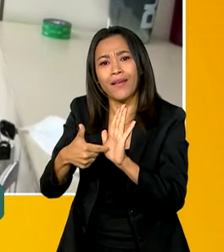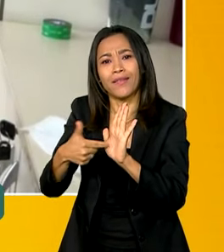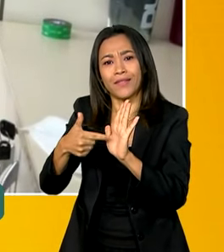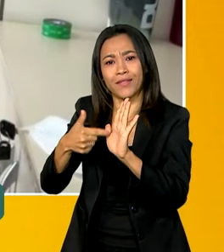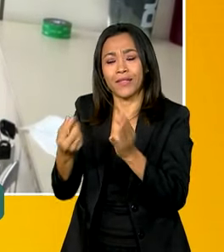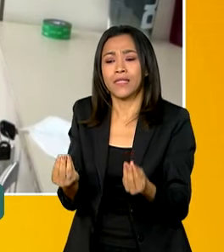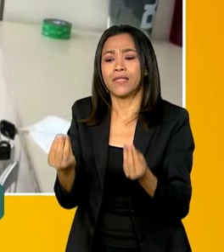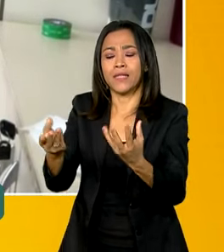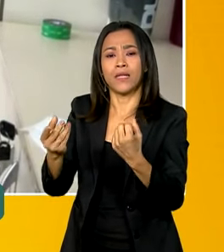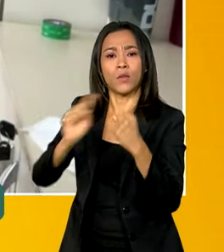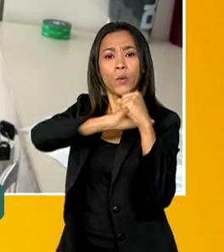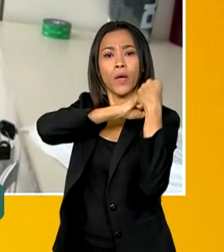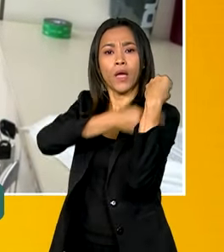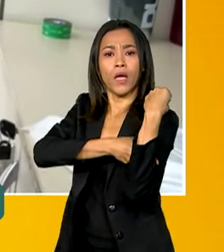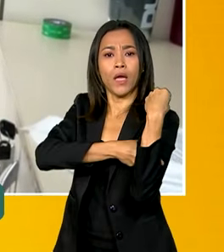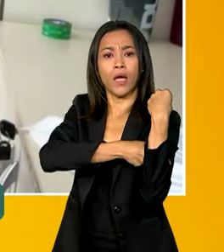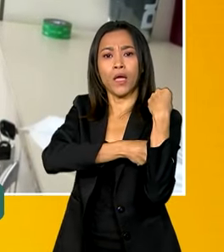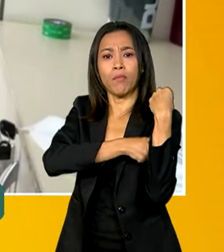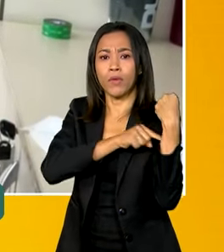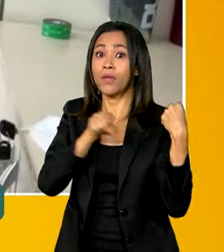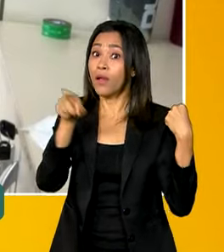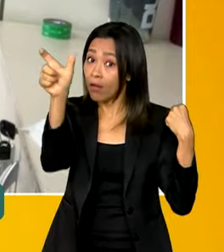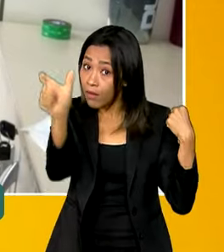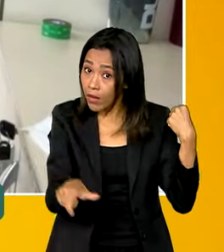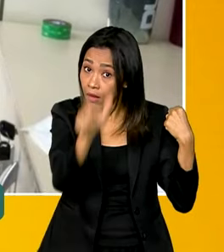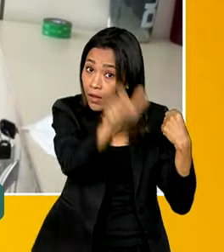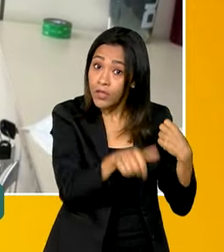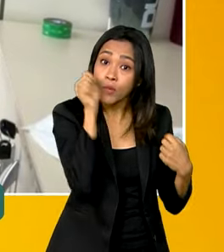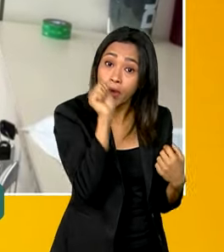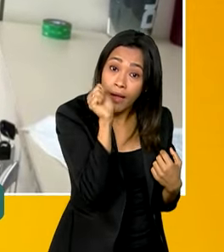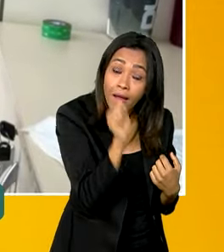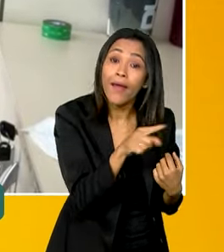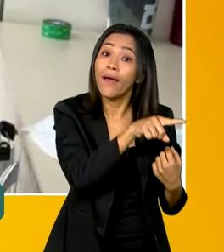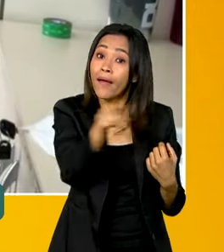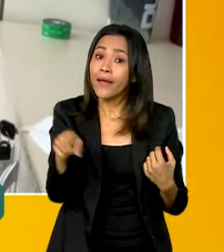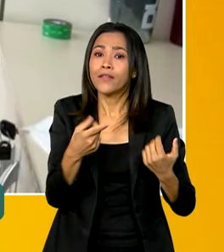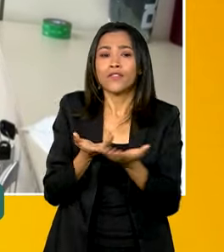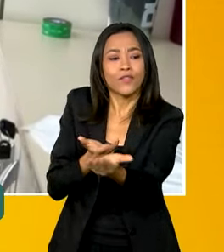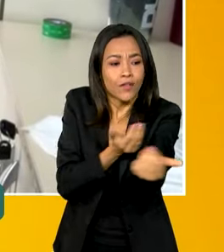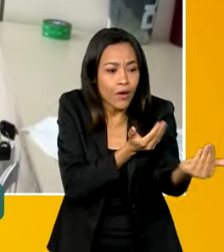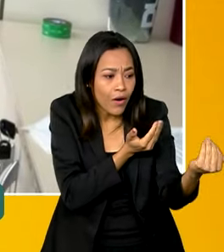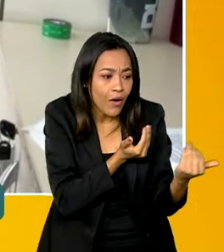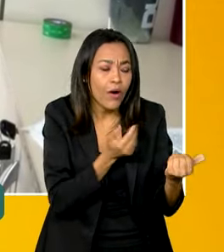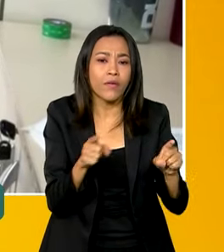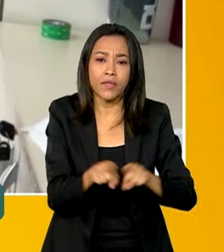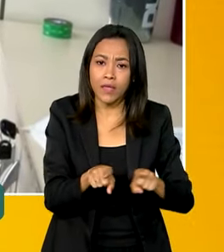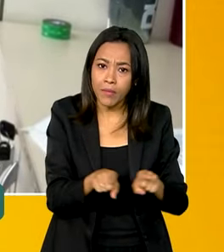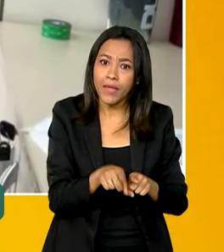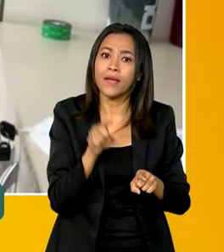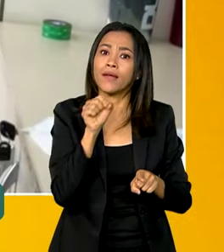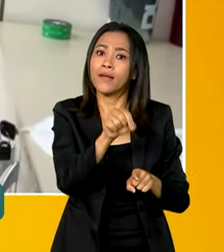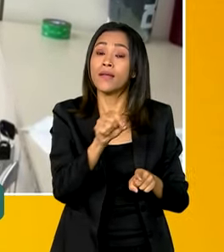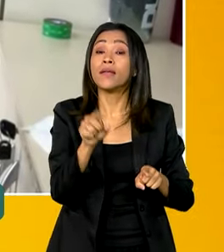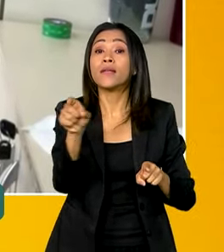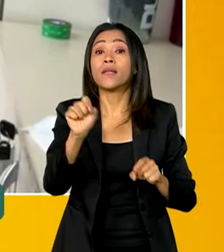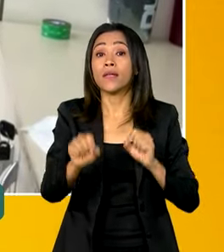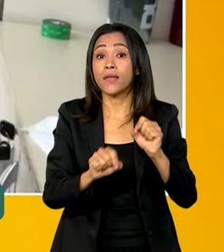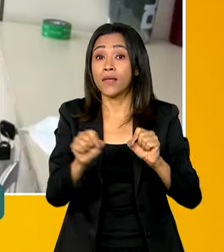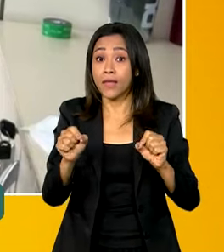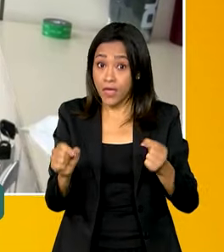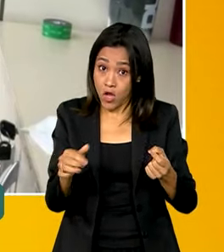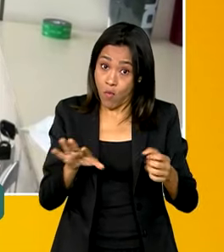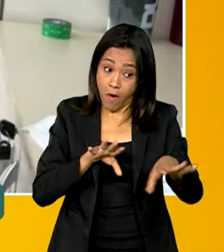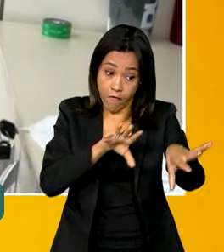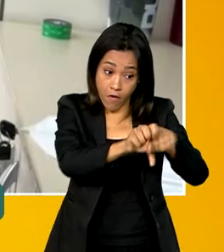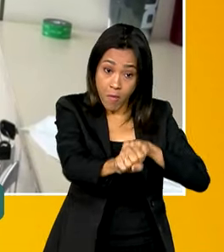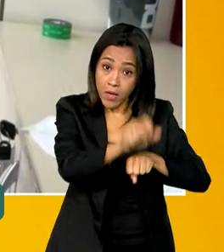empoderamento jurídico de mulheres em suas comunidades, jovens defensores populares, que também tem essa vinculação de trazer uma formação em